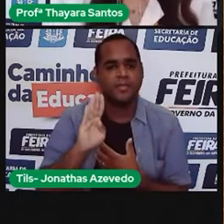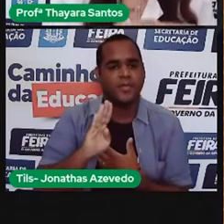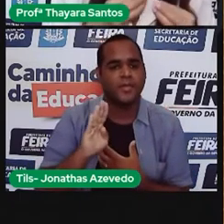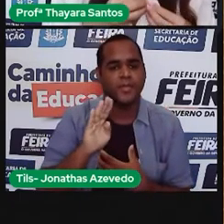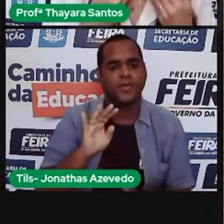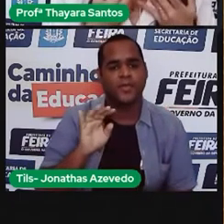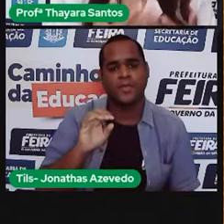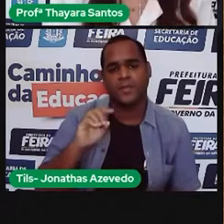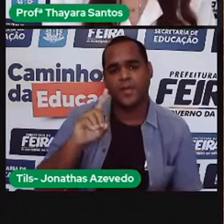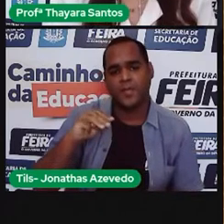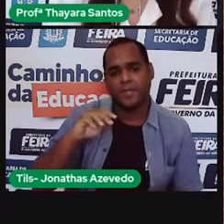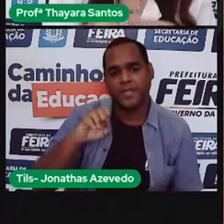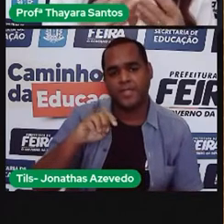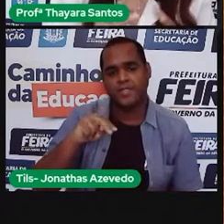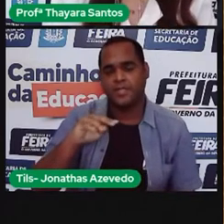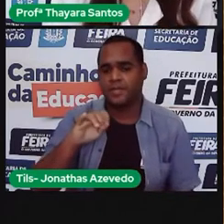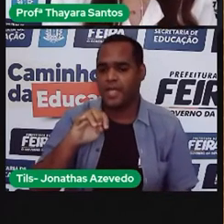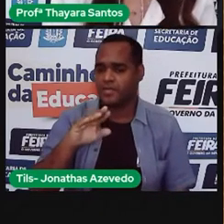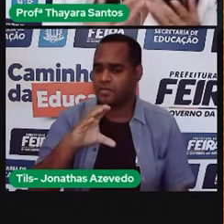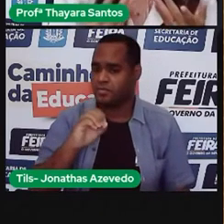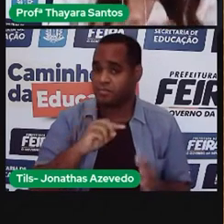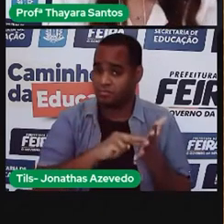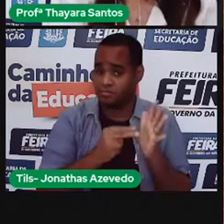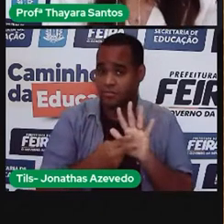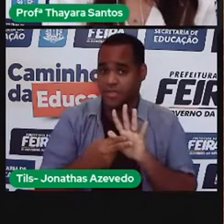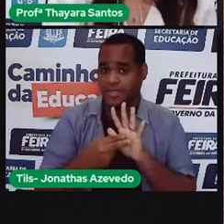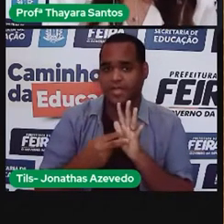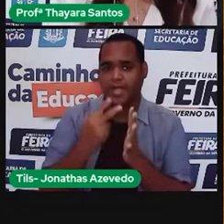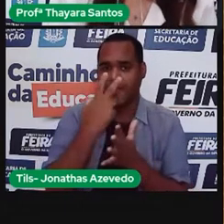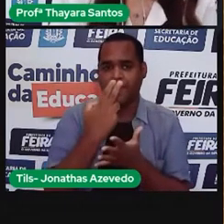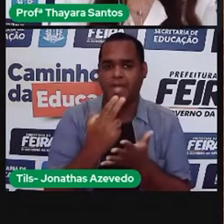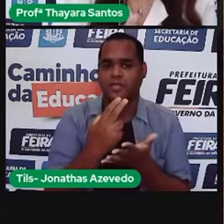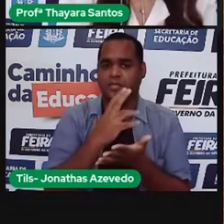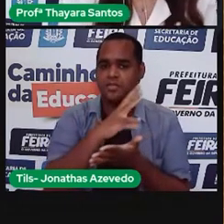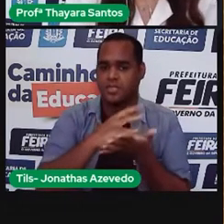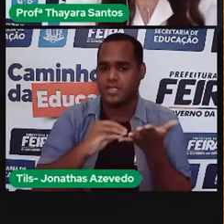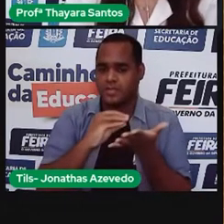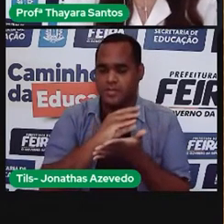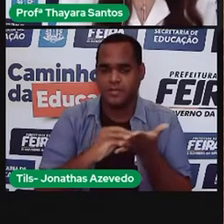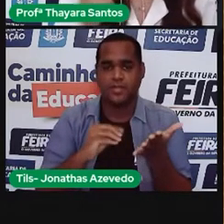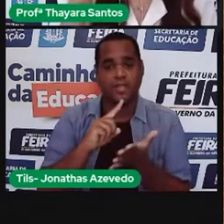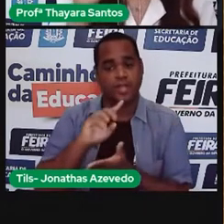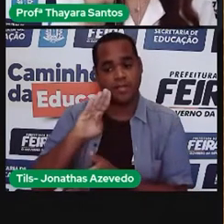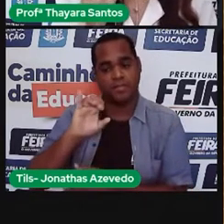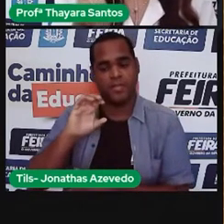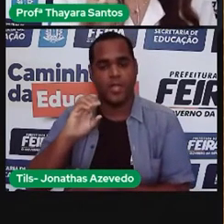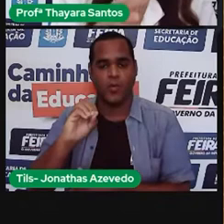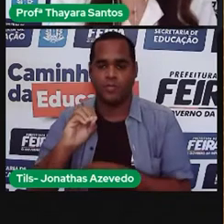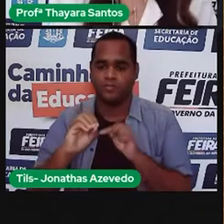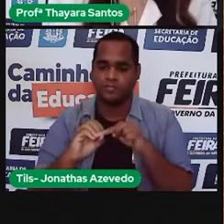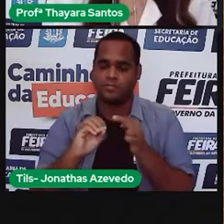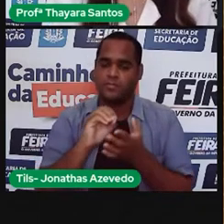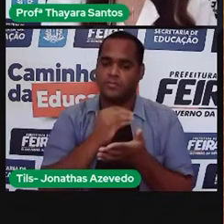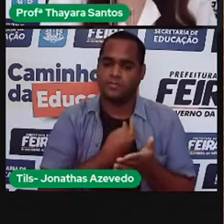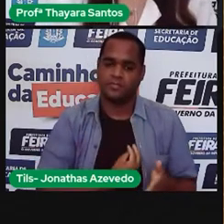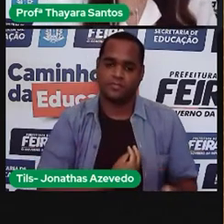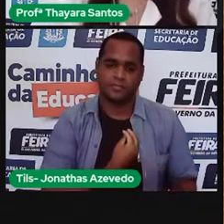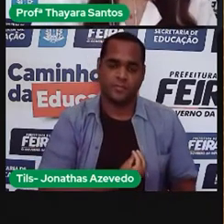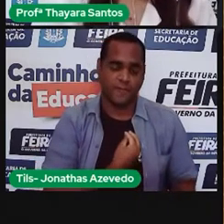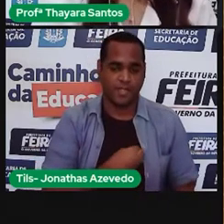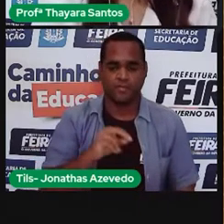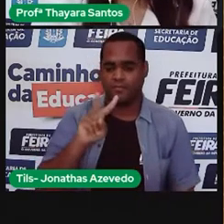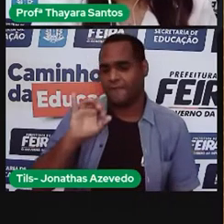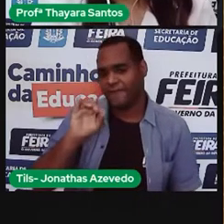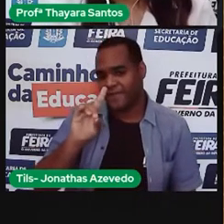biomimética, o que quer dizer isso? Mimética tem a ver com imitar. Bio tem a ver com vida. Essa palavrinha bio está relacionada com